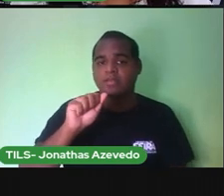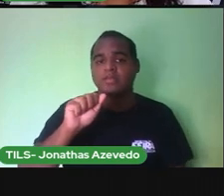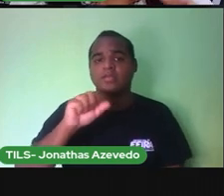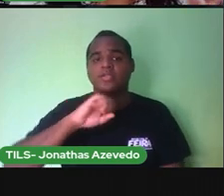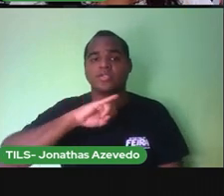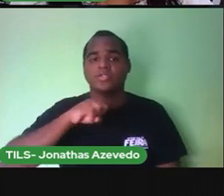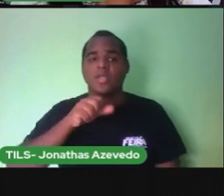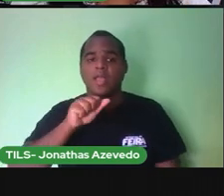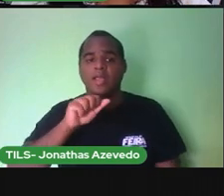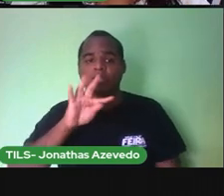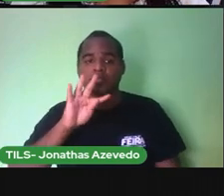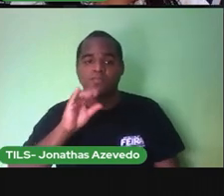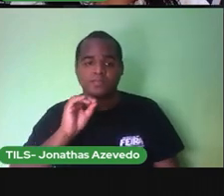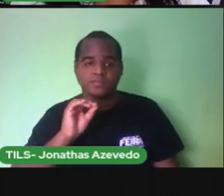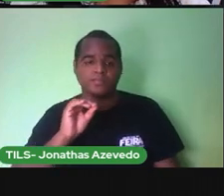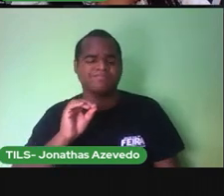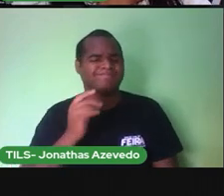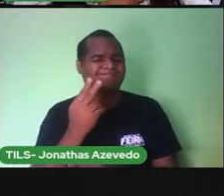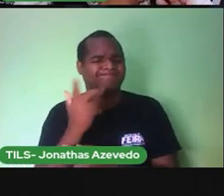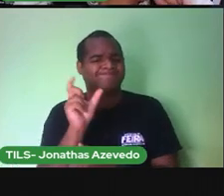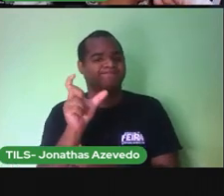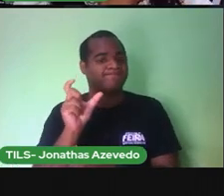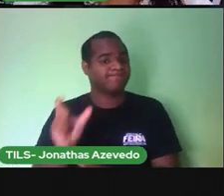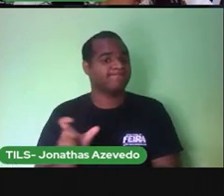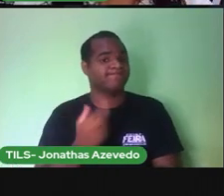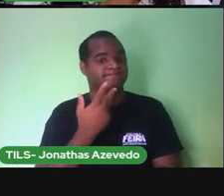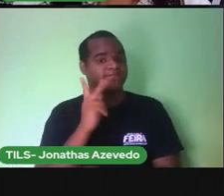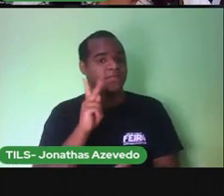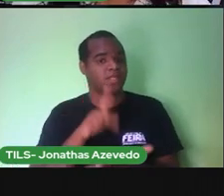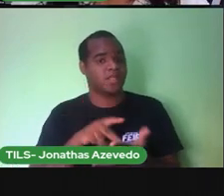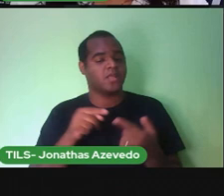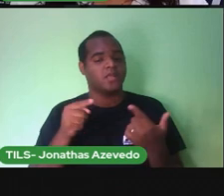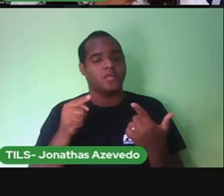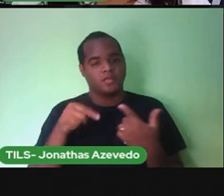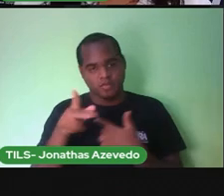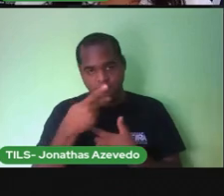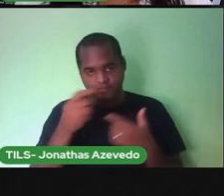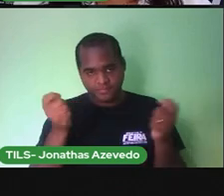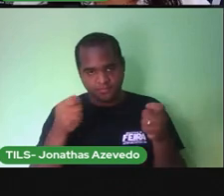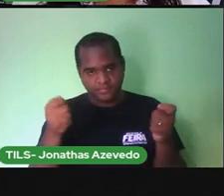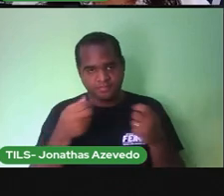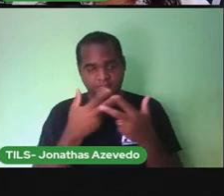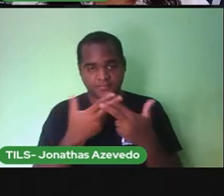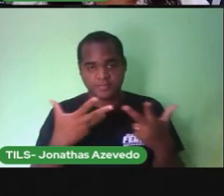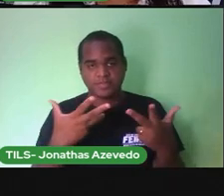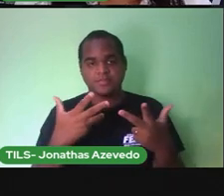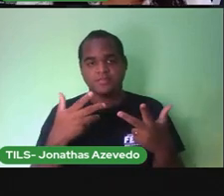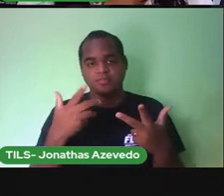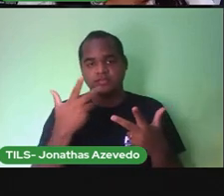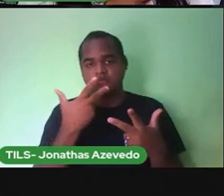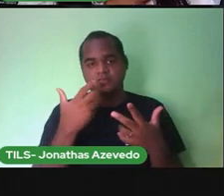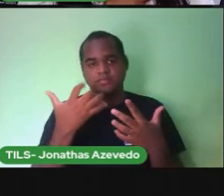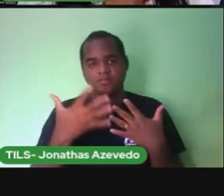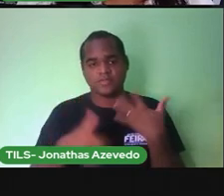Todas essas palavrinhas Podem sim ser formadas A partir dessa primeira